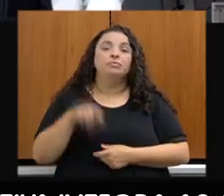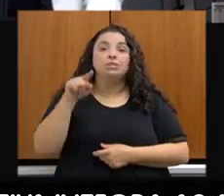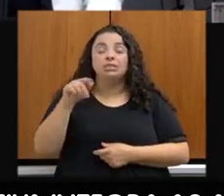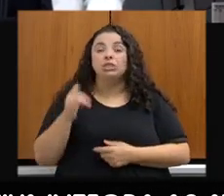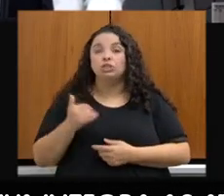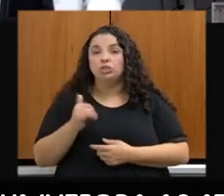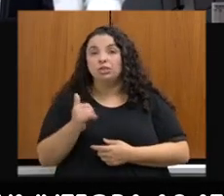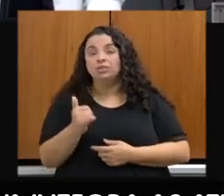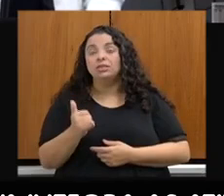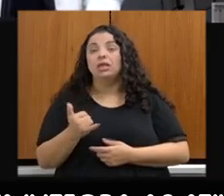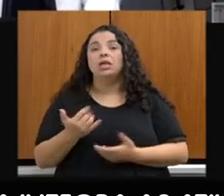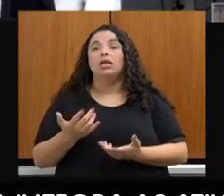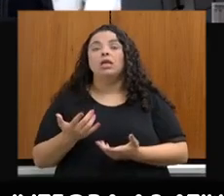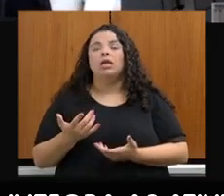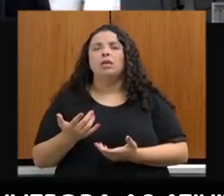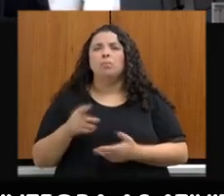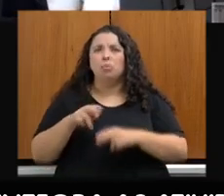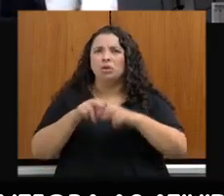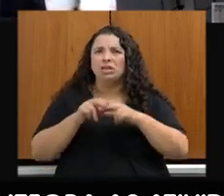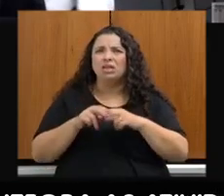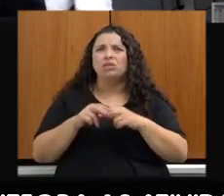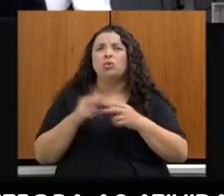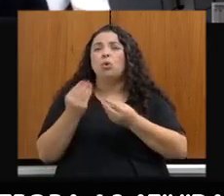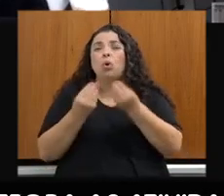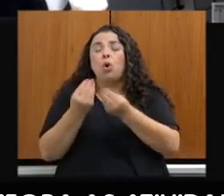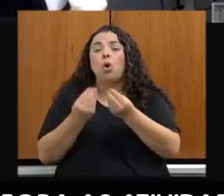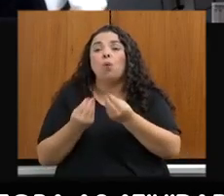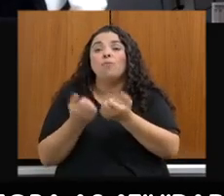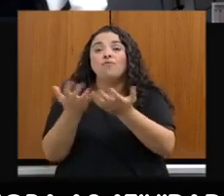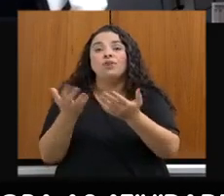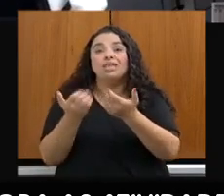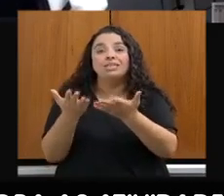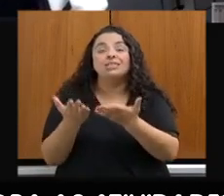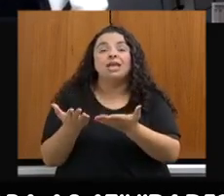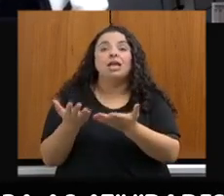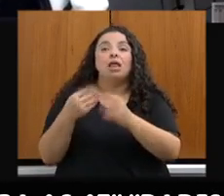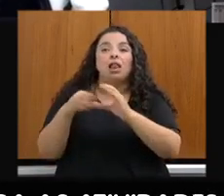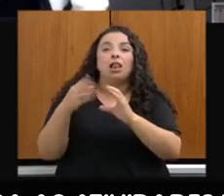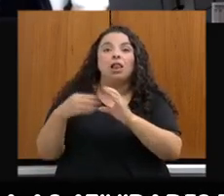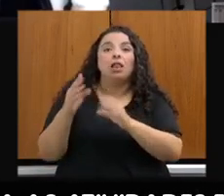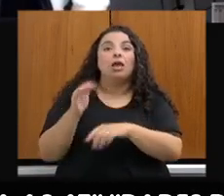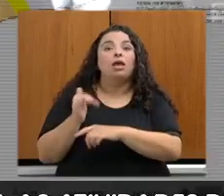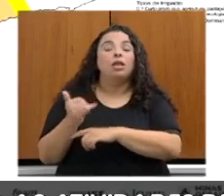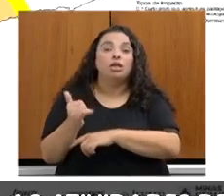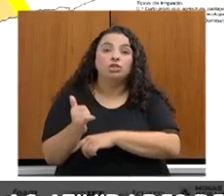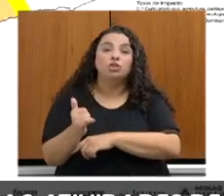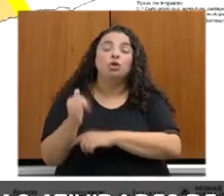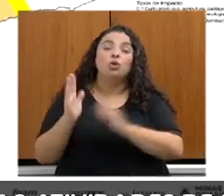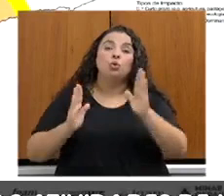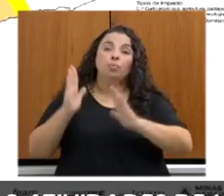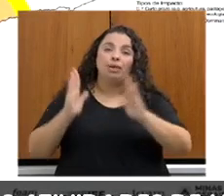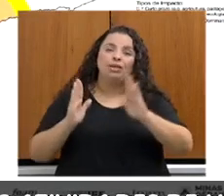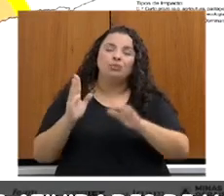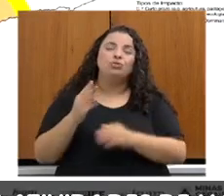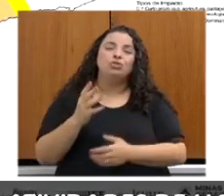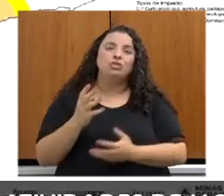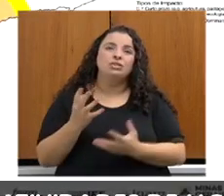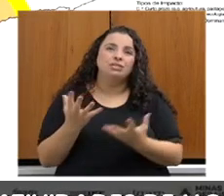de estiagem, nos últimos anos, por favor. Nós implantamos, em 2018